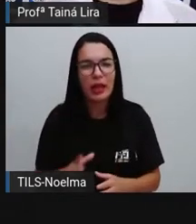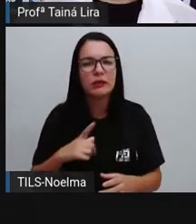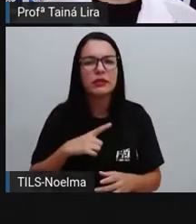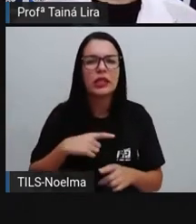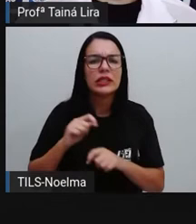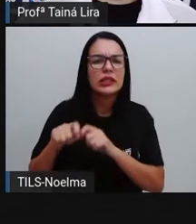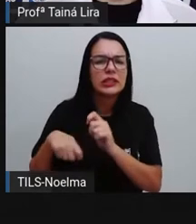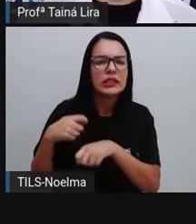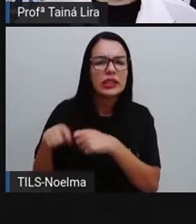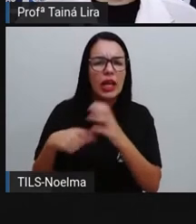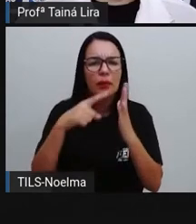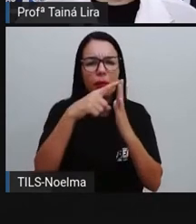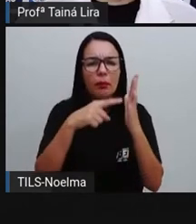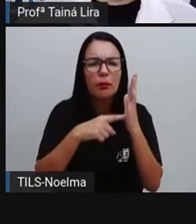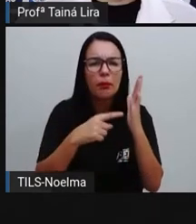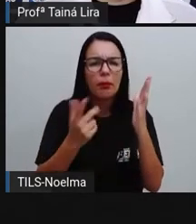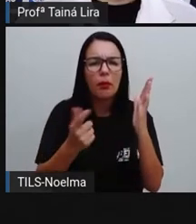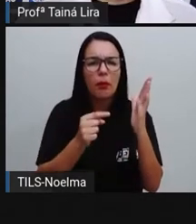pontuação apareceram?